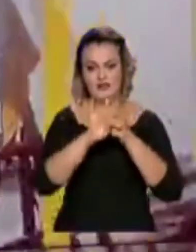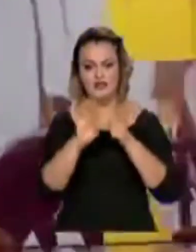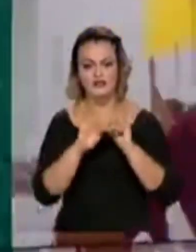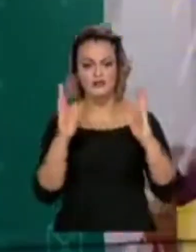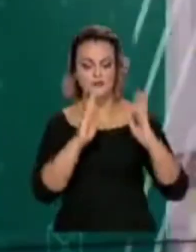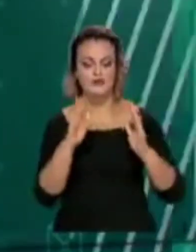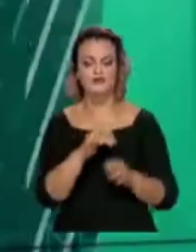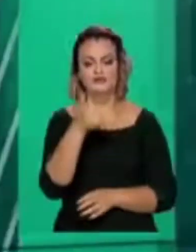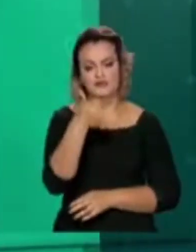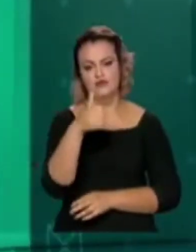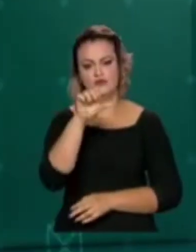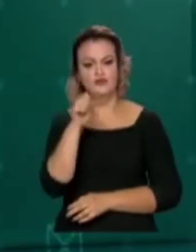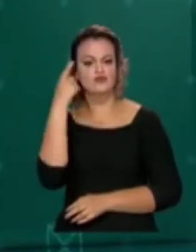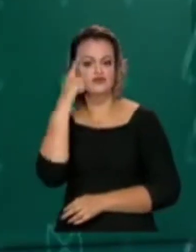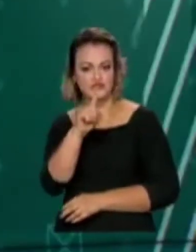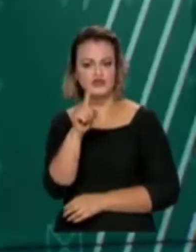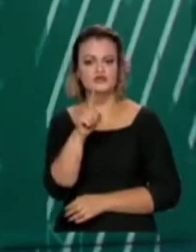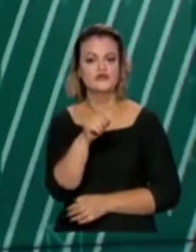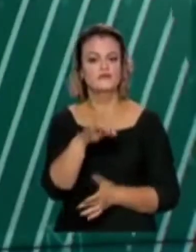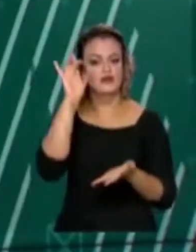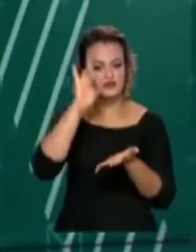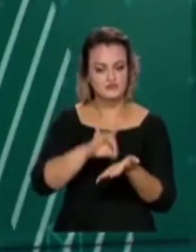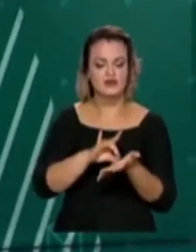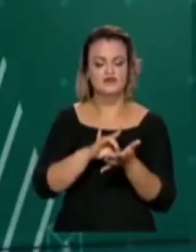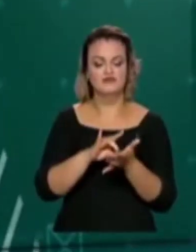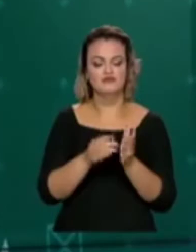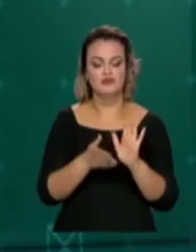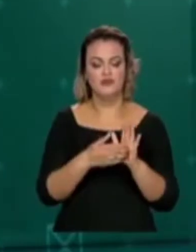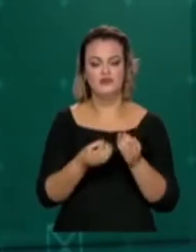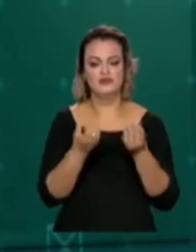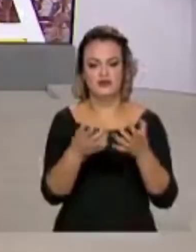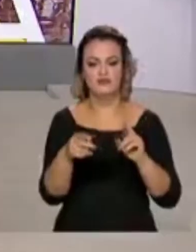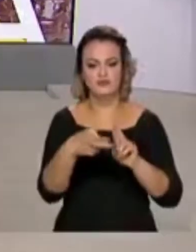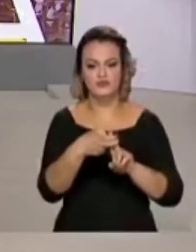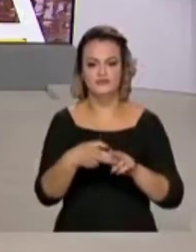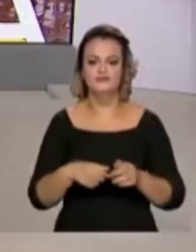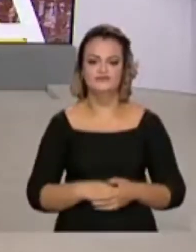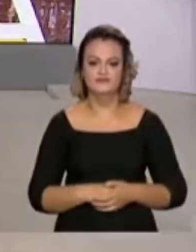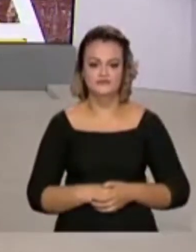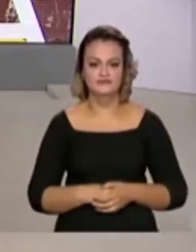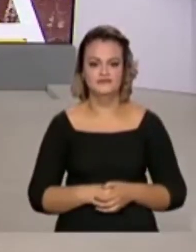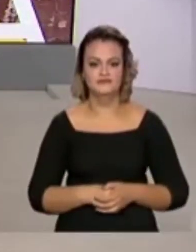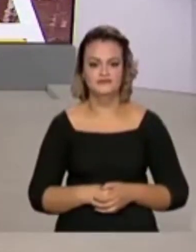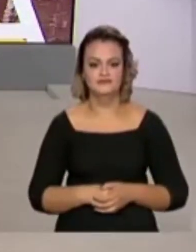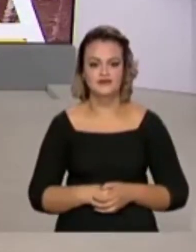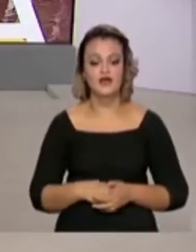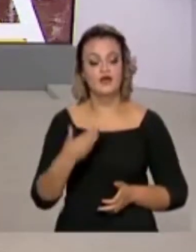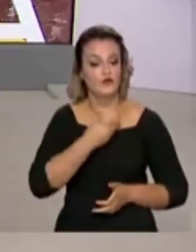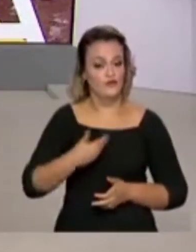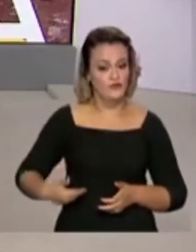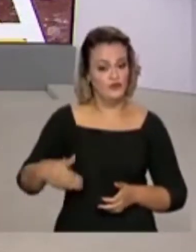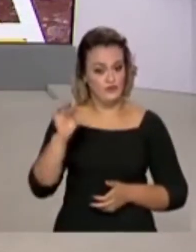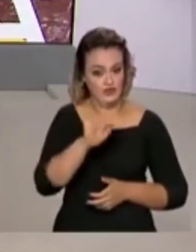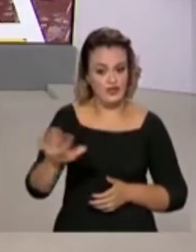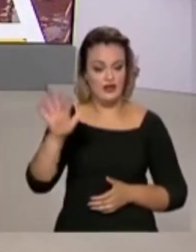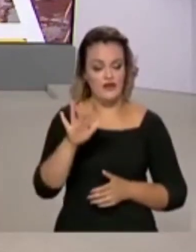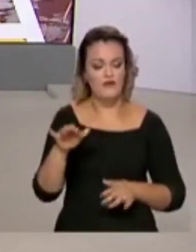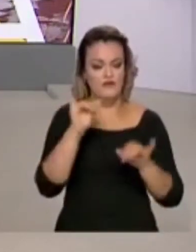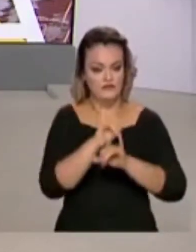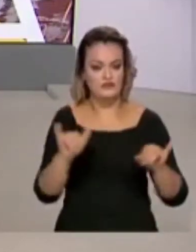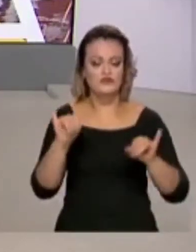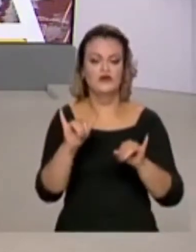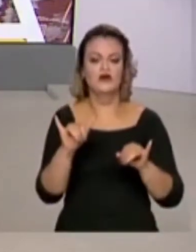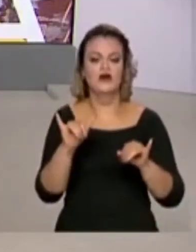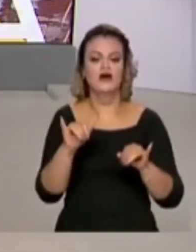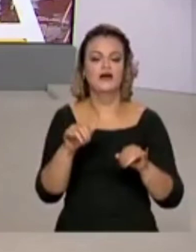prazo de 180 dias para efetivar a oferta no SUS. O governo federal lançou nesta quarta-feira a